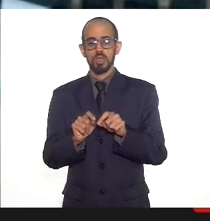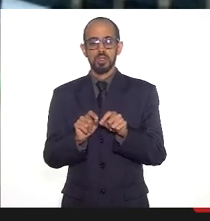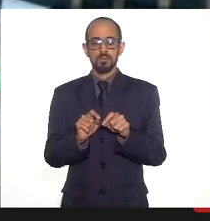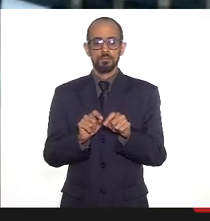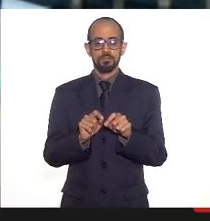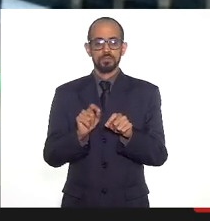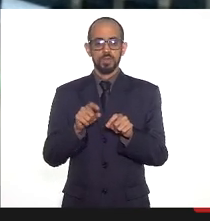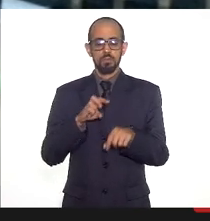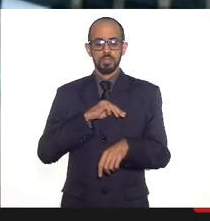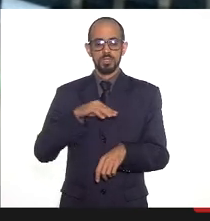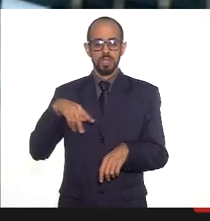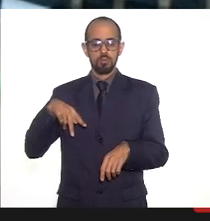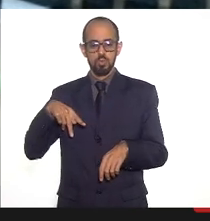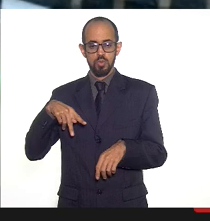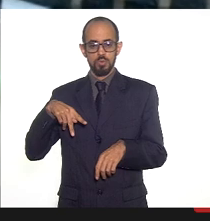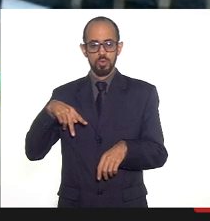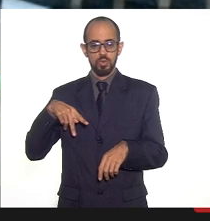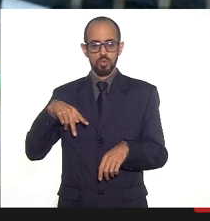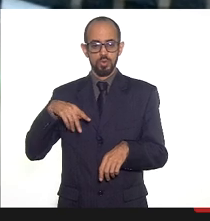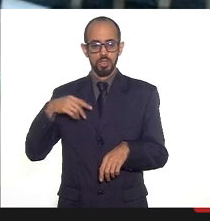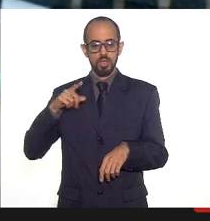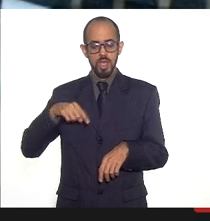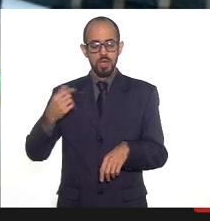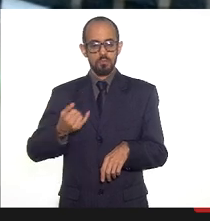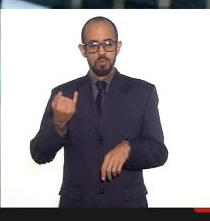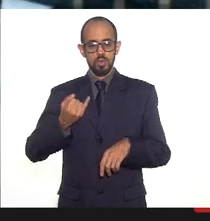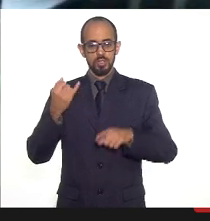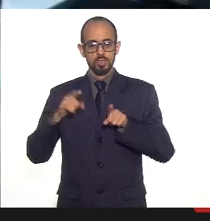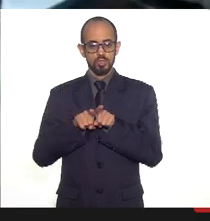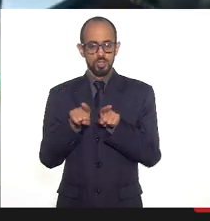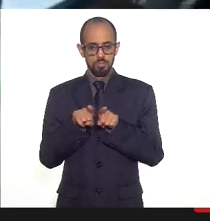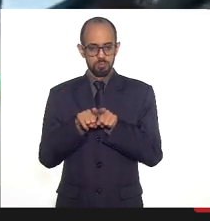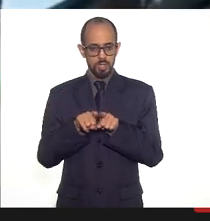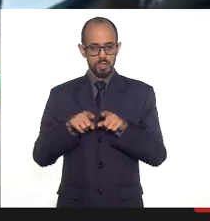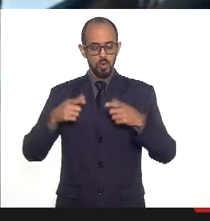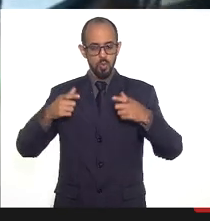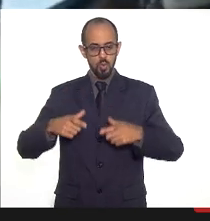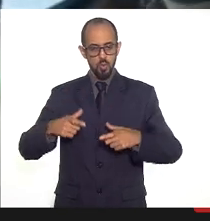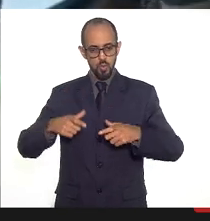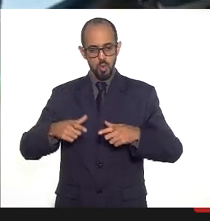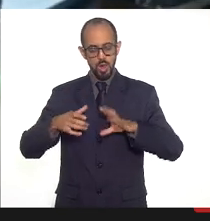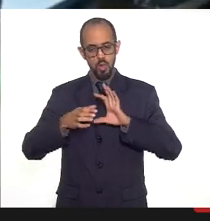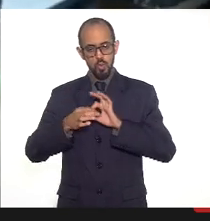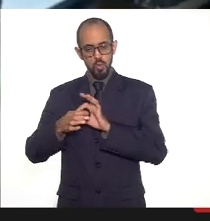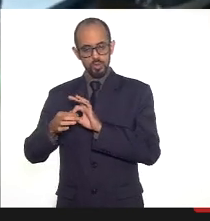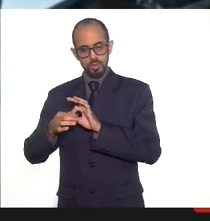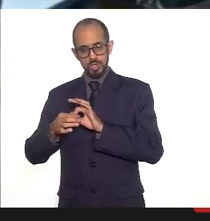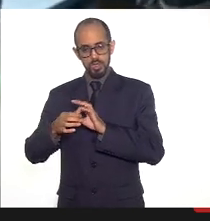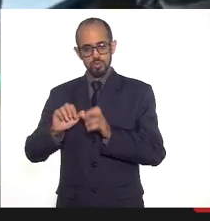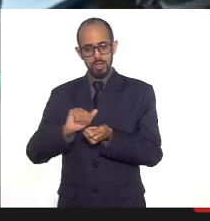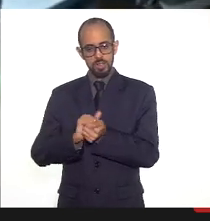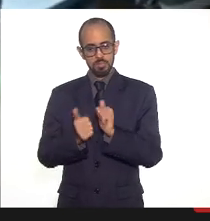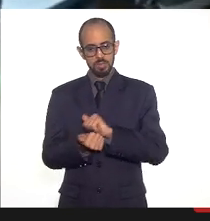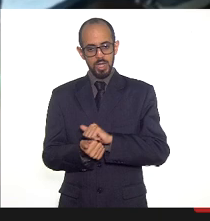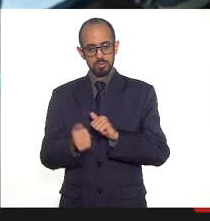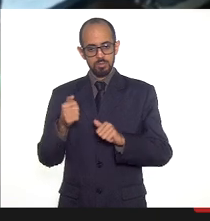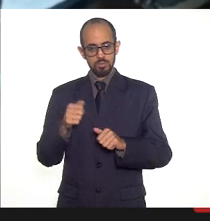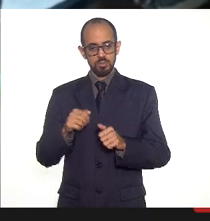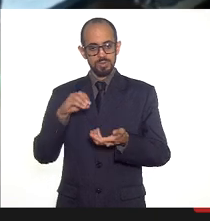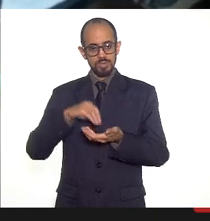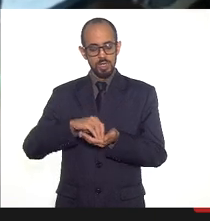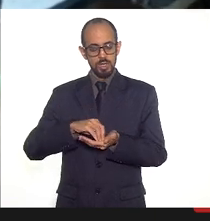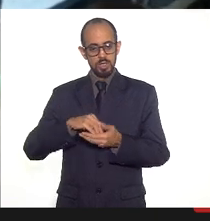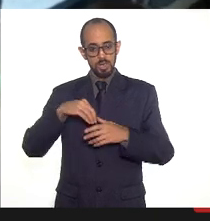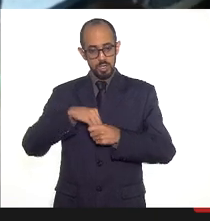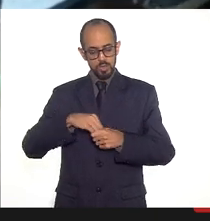do ministério público importantíssimo também que a gente tenha um ambiente adequado dentro do conselho estadual de saúde para poder fazer essas discussões